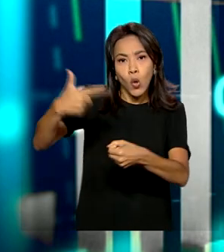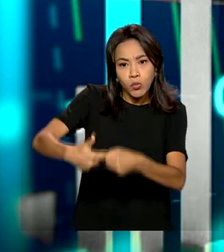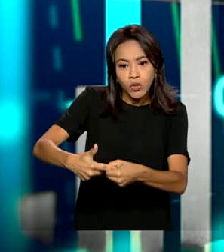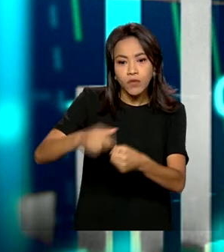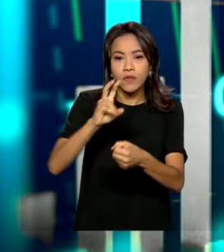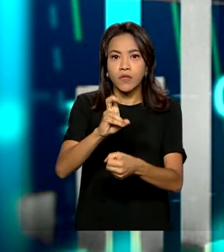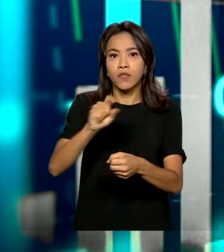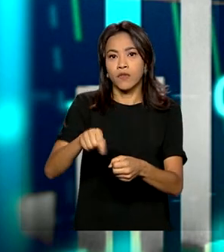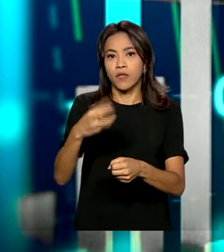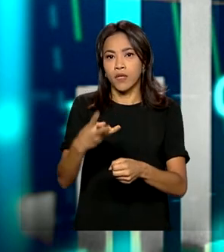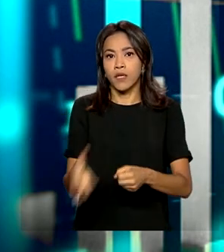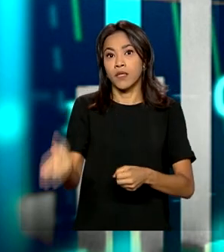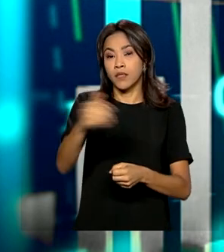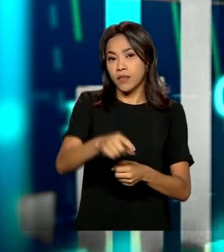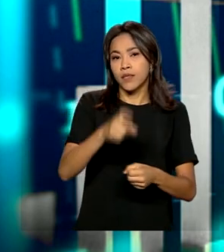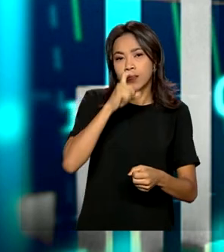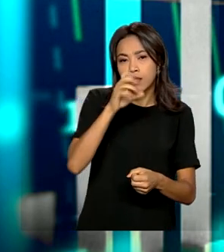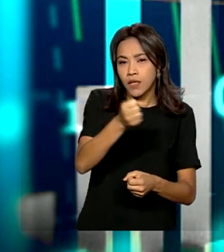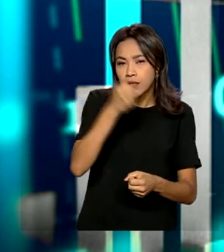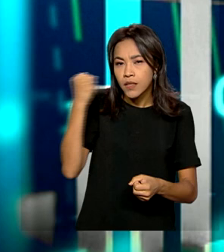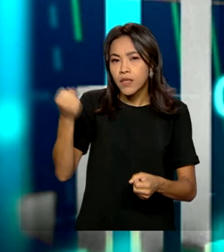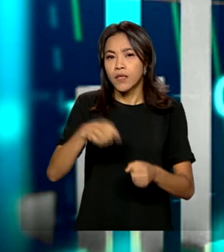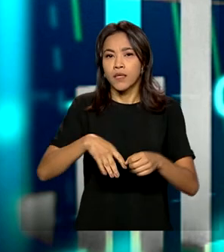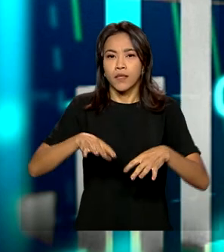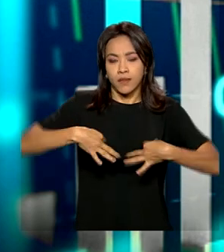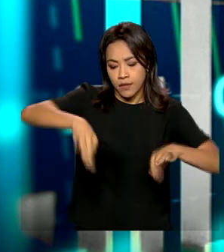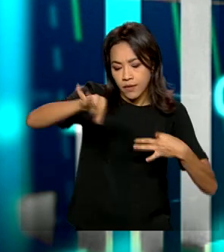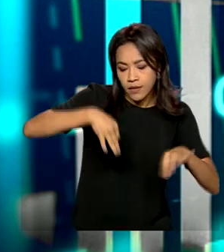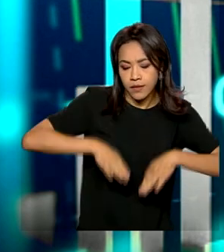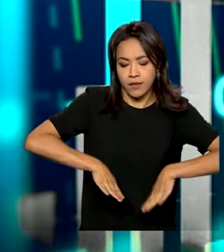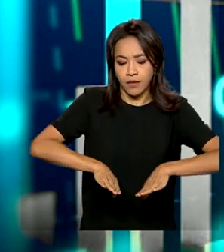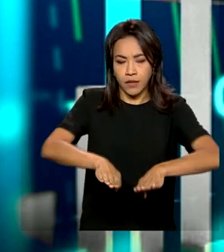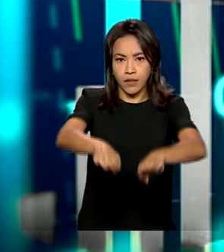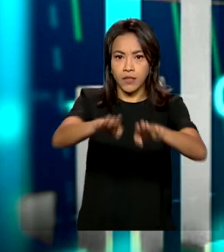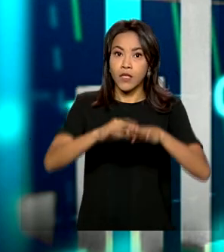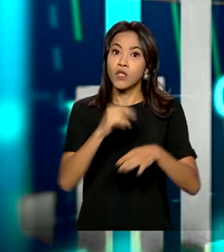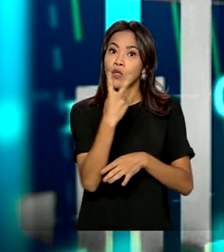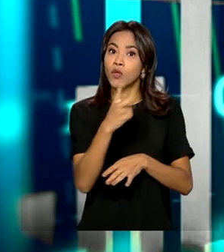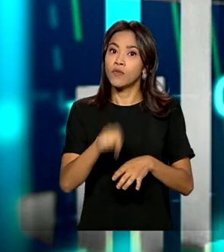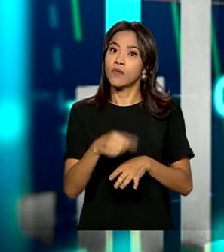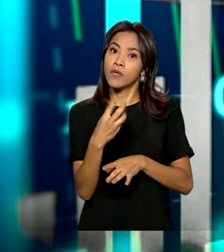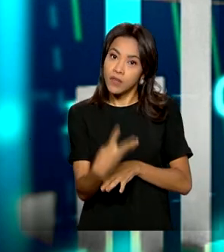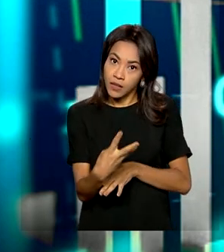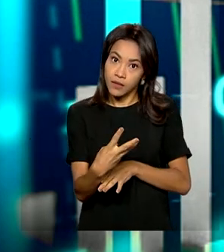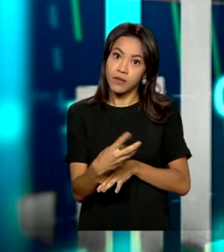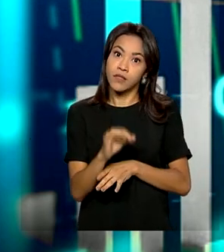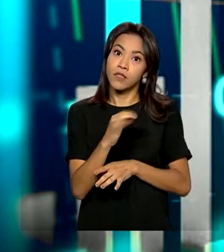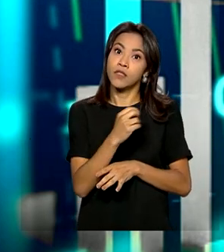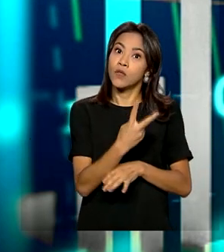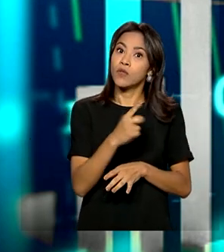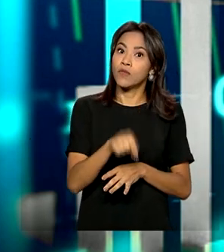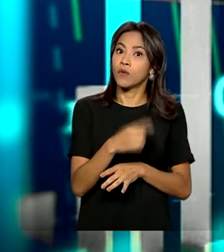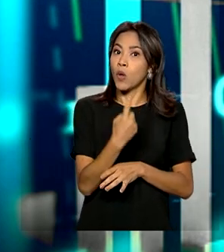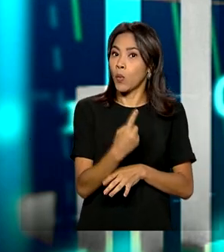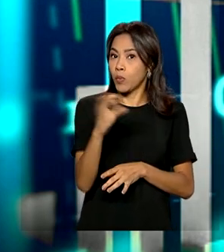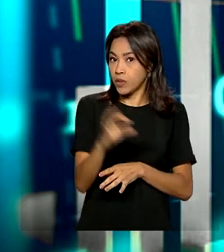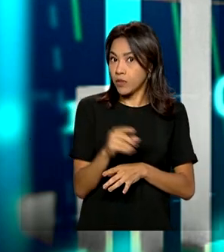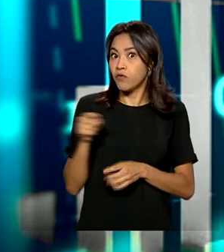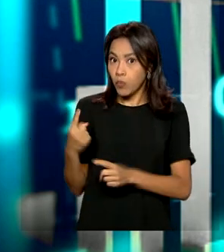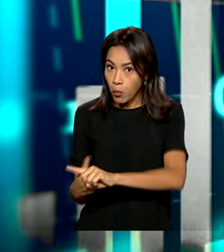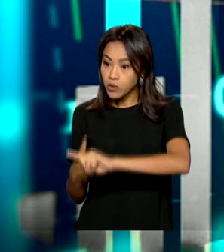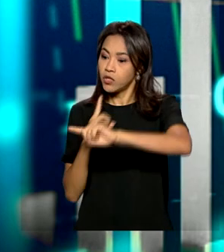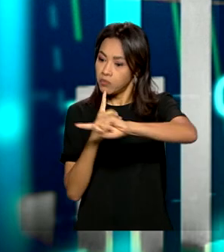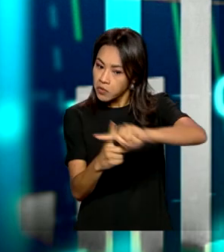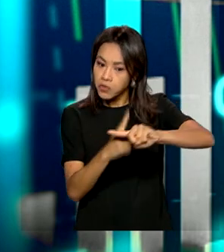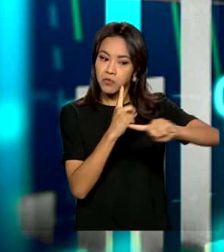e móveis, eletrodomésticos e tecidos, com crescimento de 2,3% e 2,1%, ou seja, todos os crescimentos positivos.